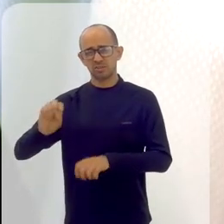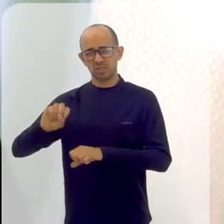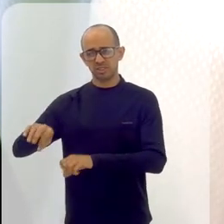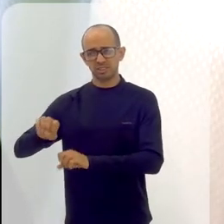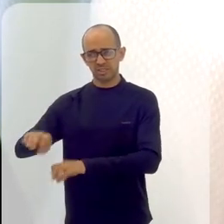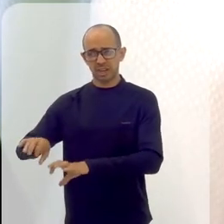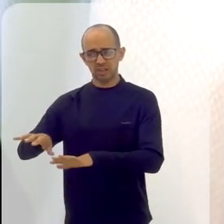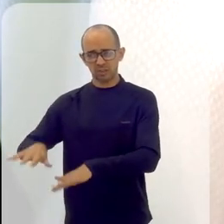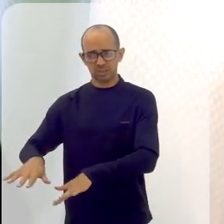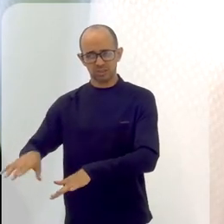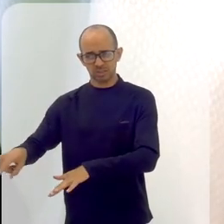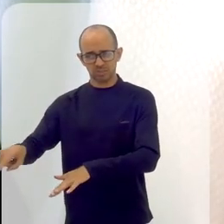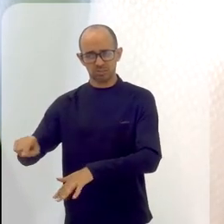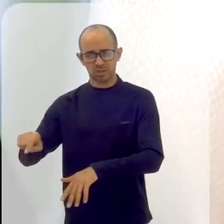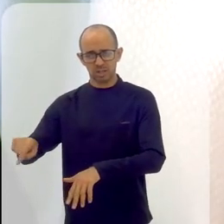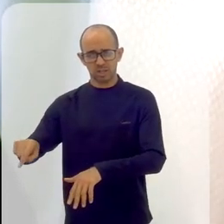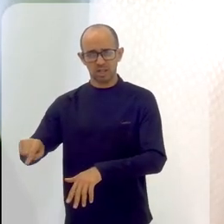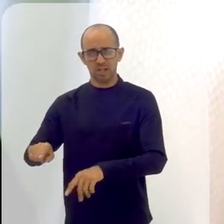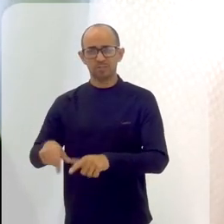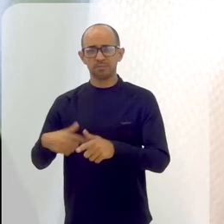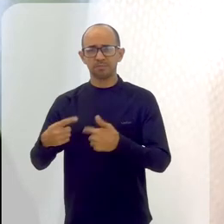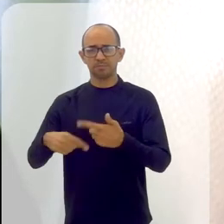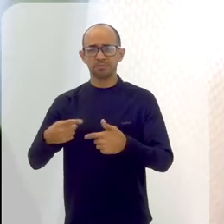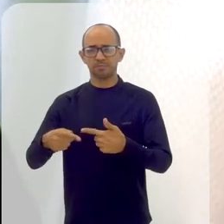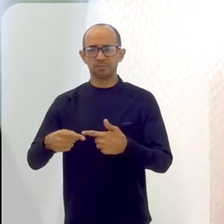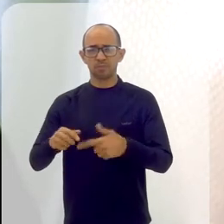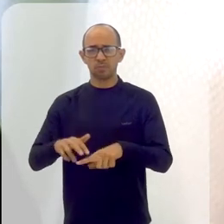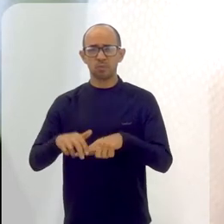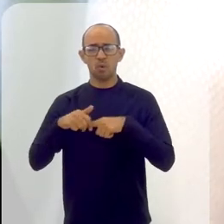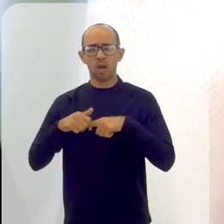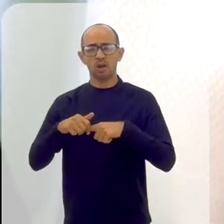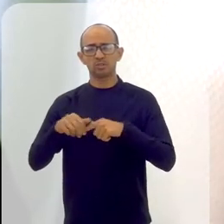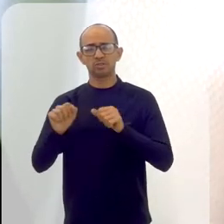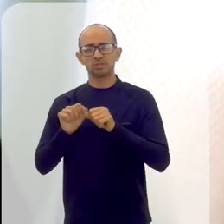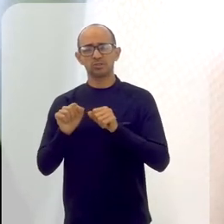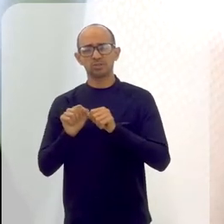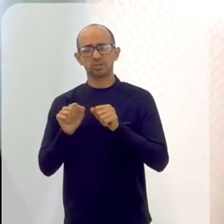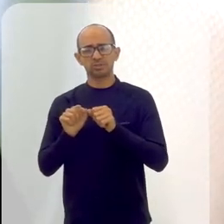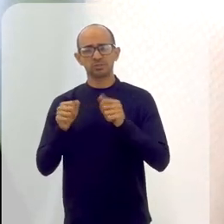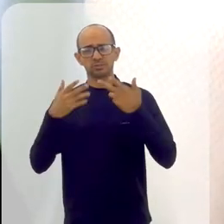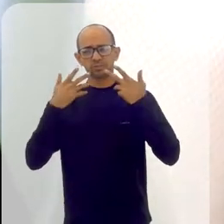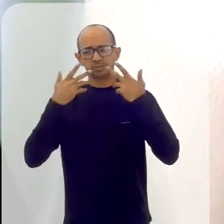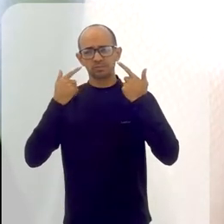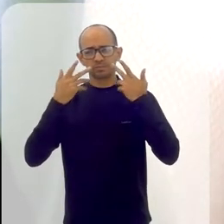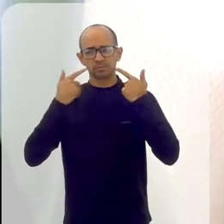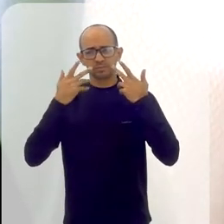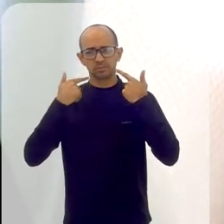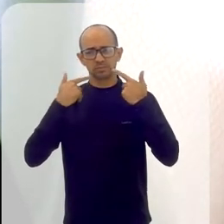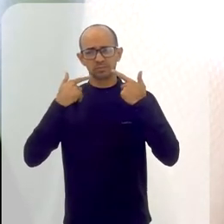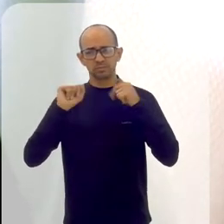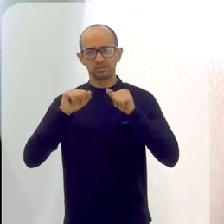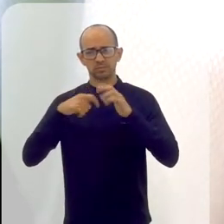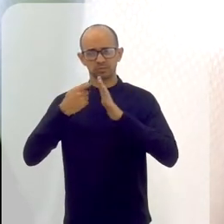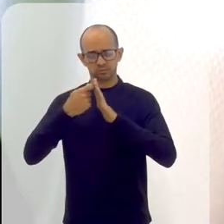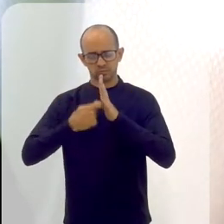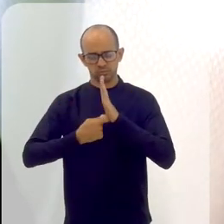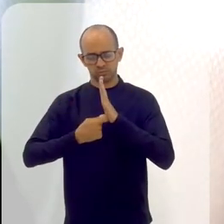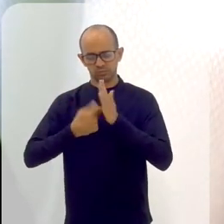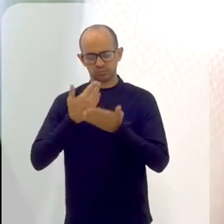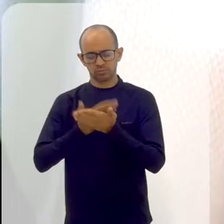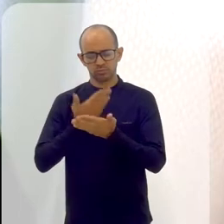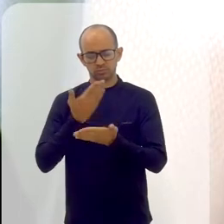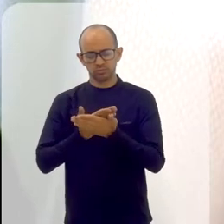Foi ensinado, pelo menos, dessa maneira para ela. e pelo fato de a gente estar fazendo algumas aulas de teatro, estar estudando um texto